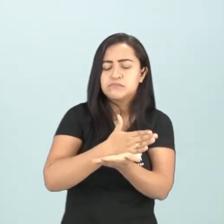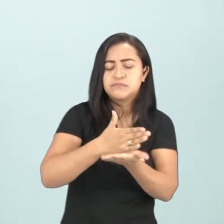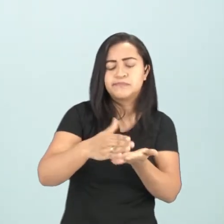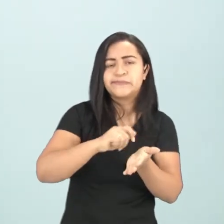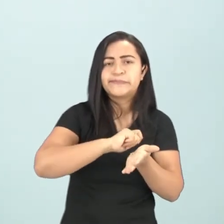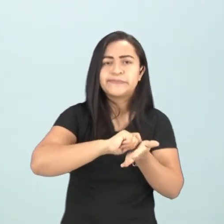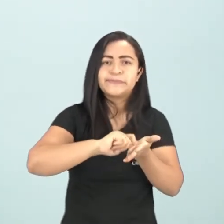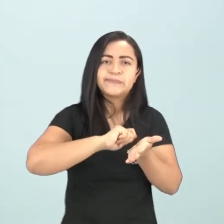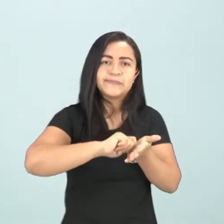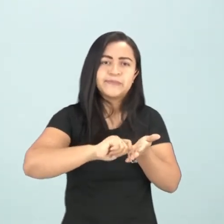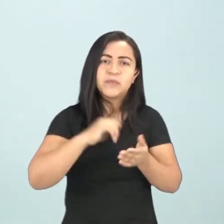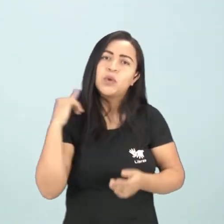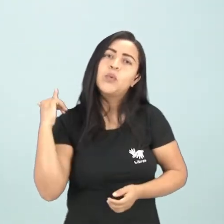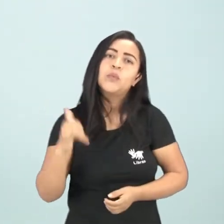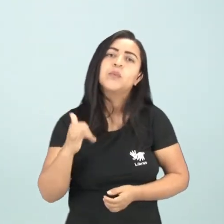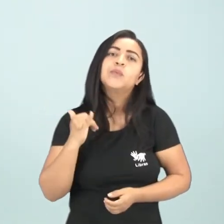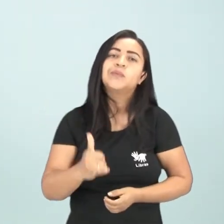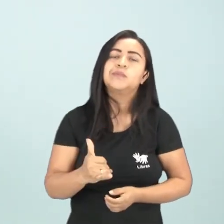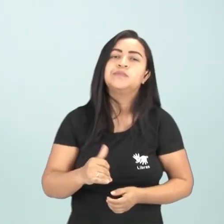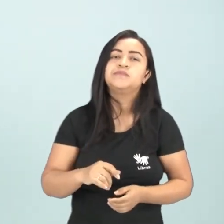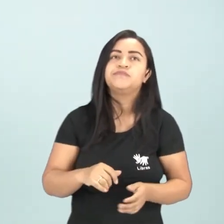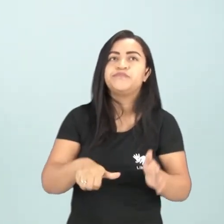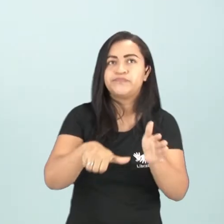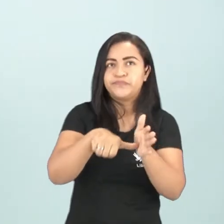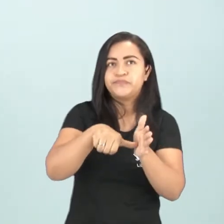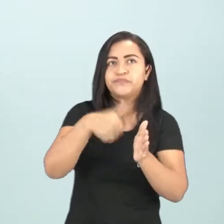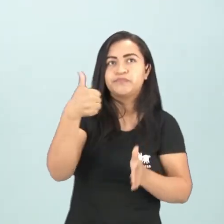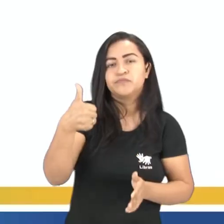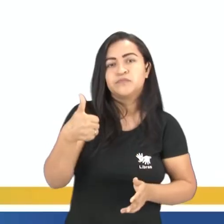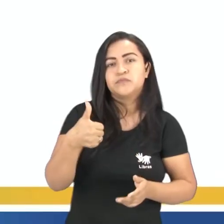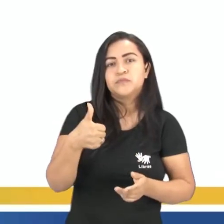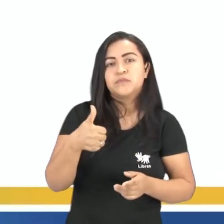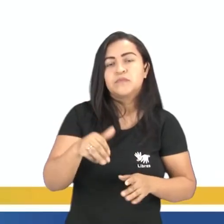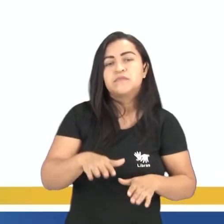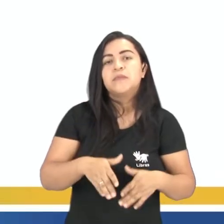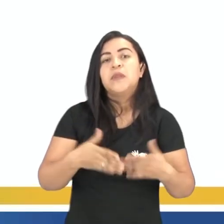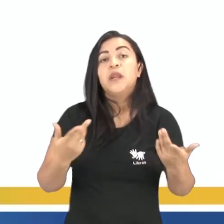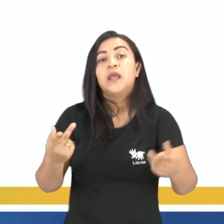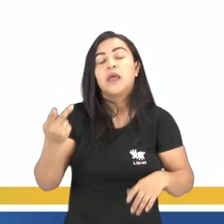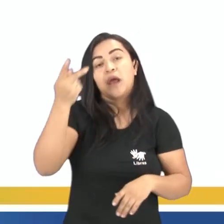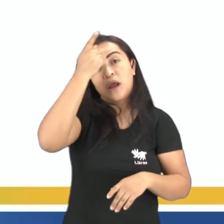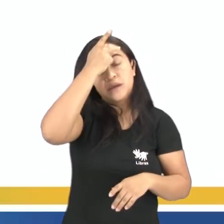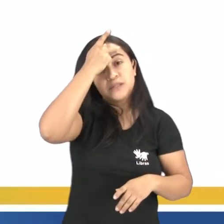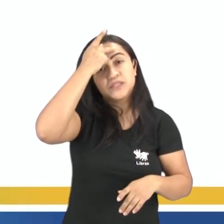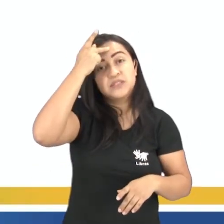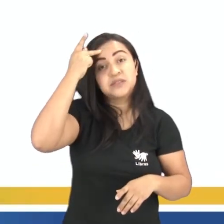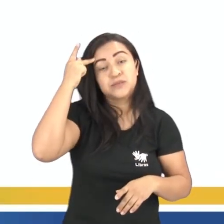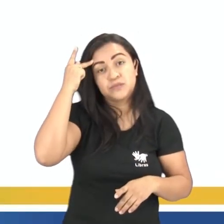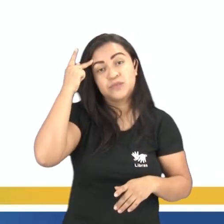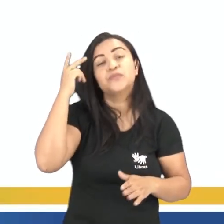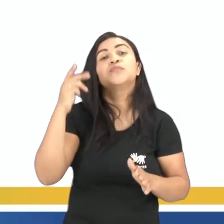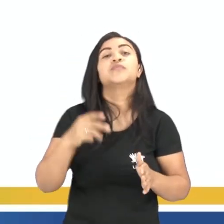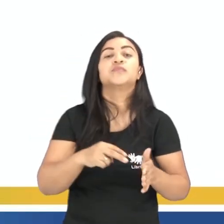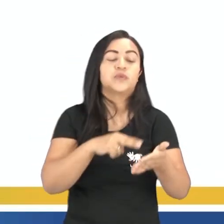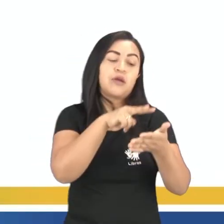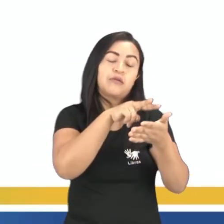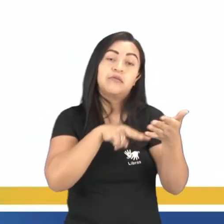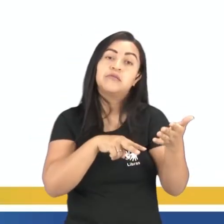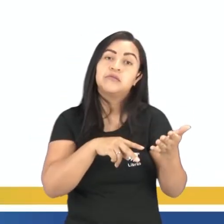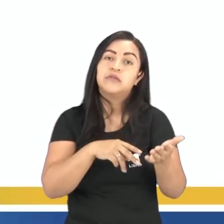Vamos começar a escrever o conto. Primeiro, você vai definir ali o seu público-alvo, para quem você quer escrever.